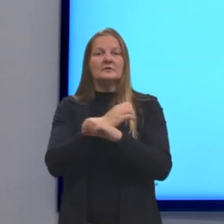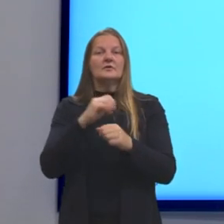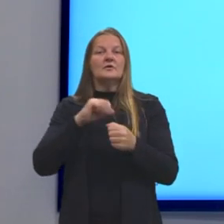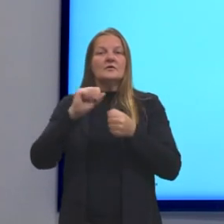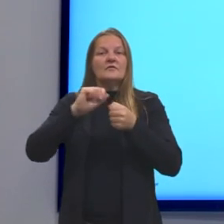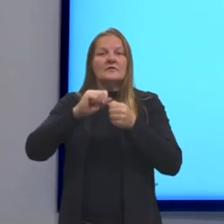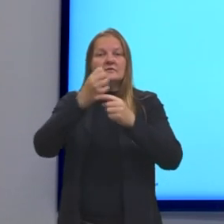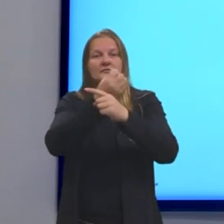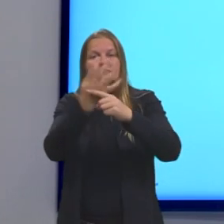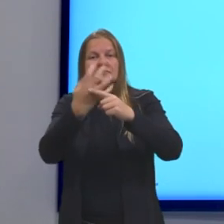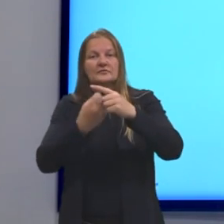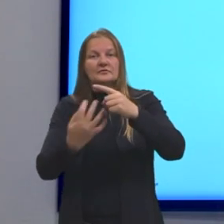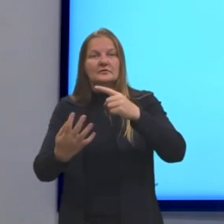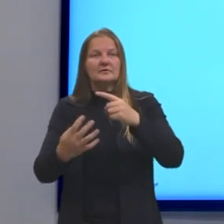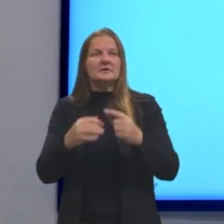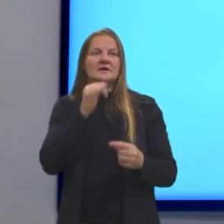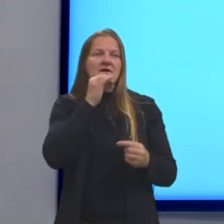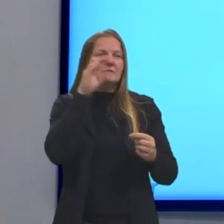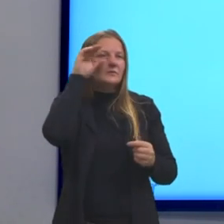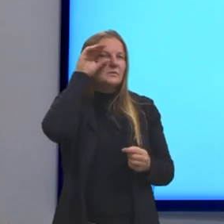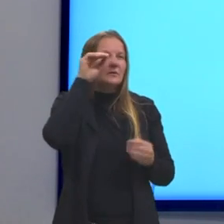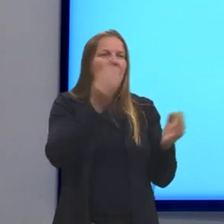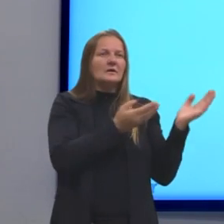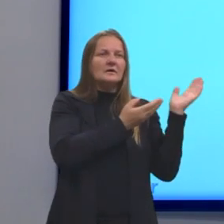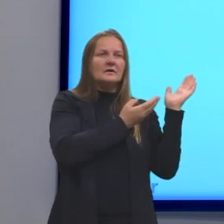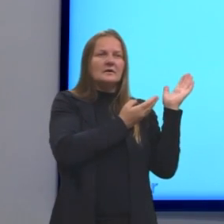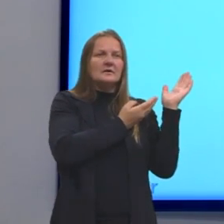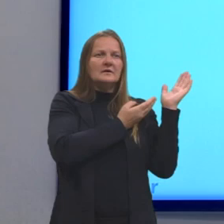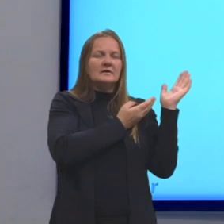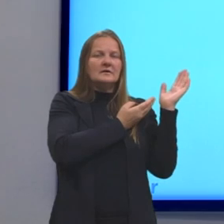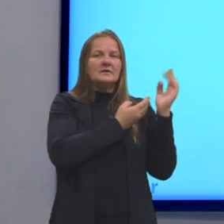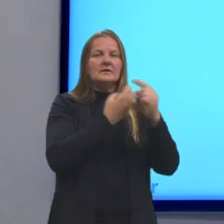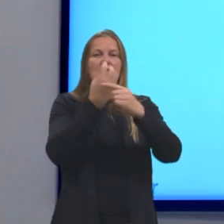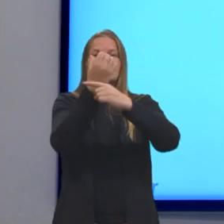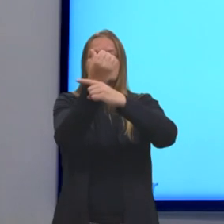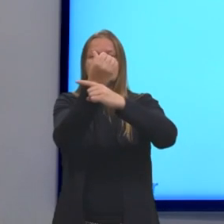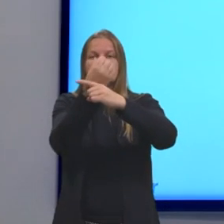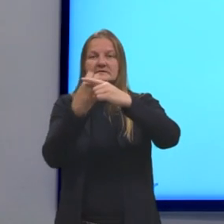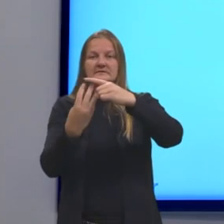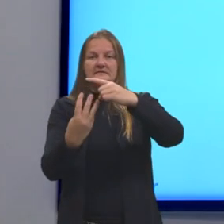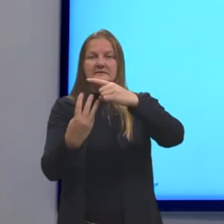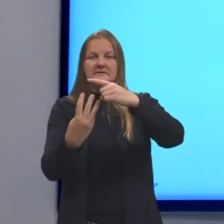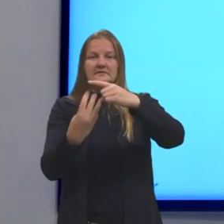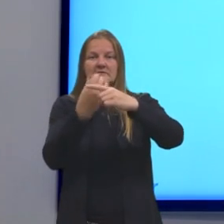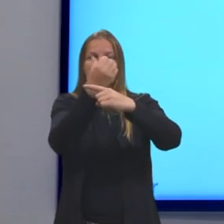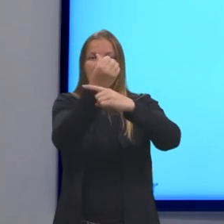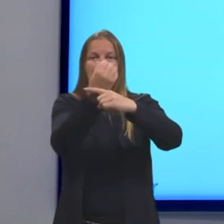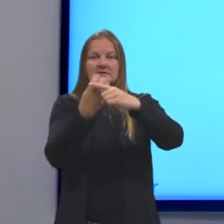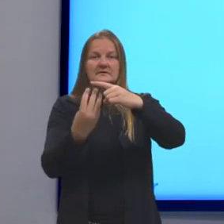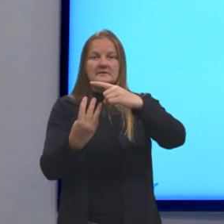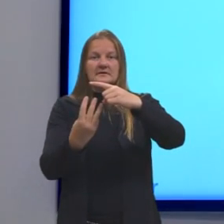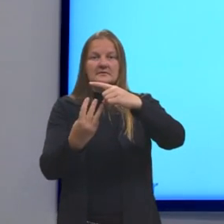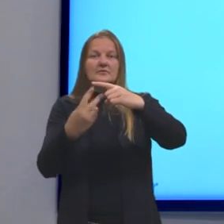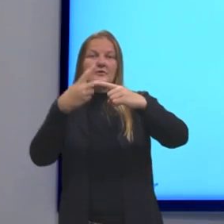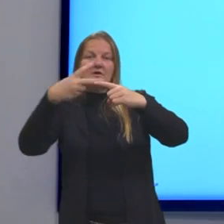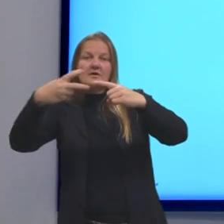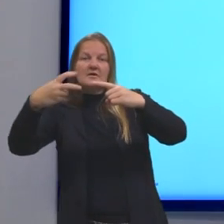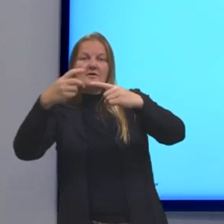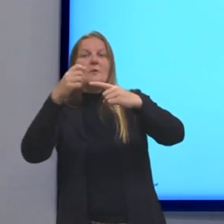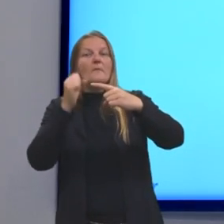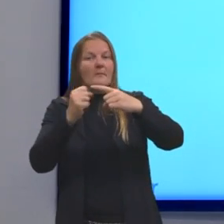forma de fração. Observem aqui, nós temos seis terços. O seis e o três, eles são